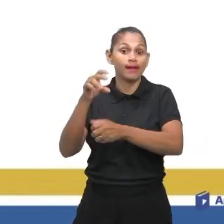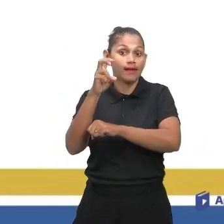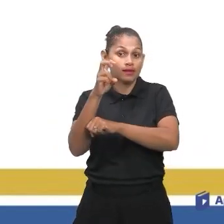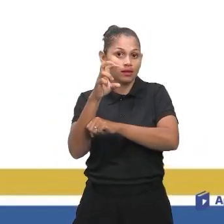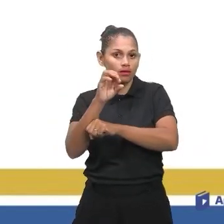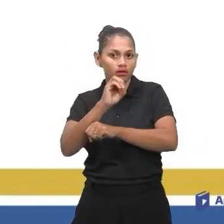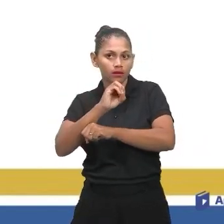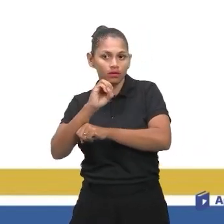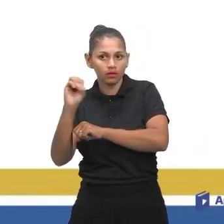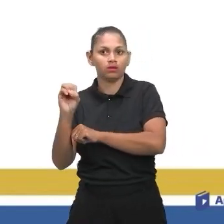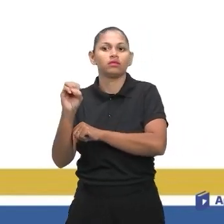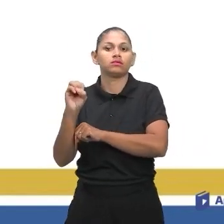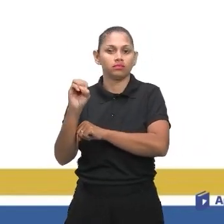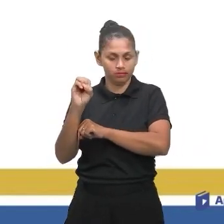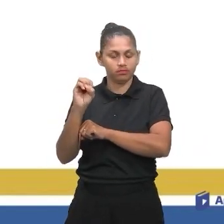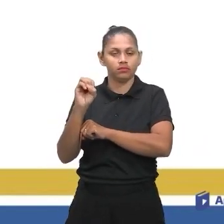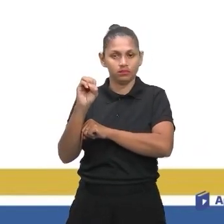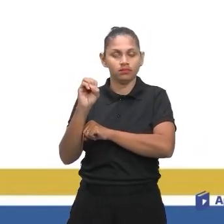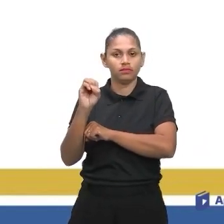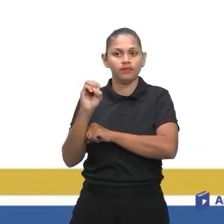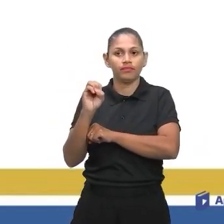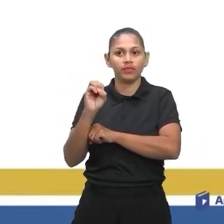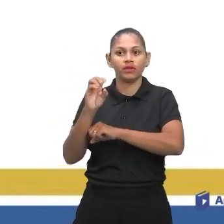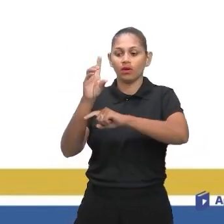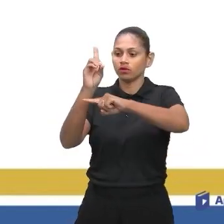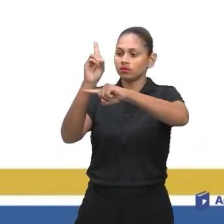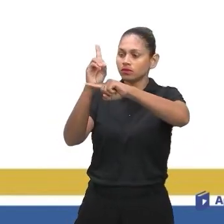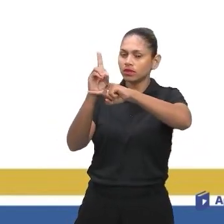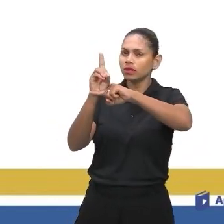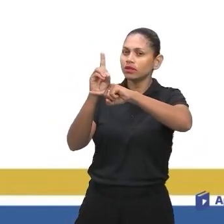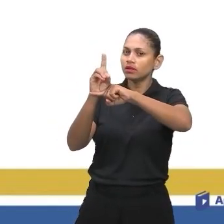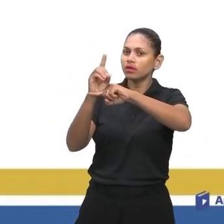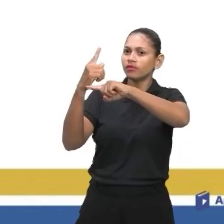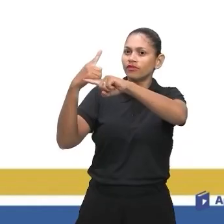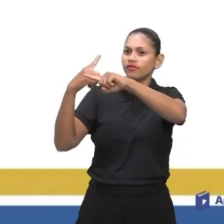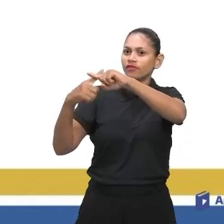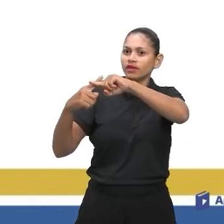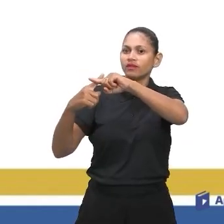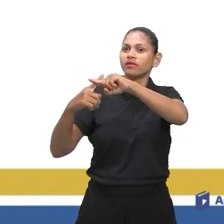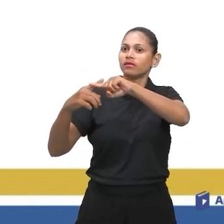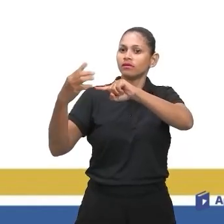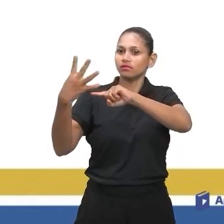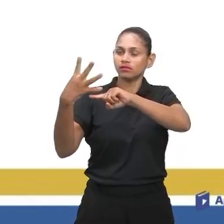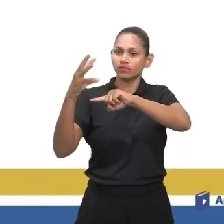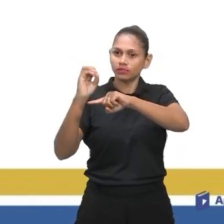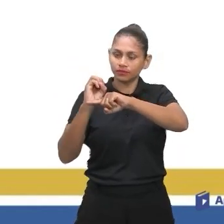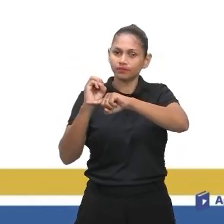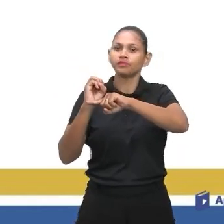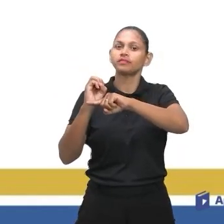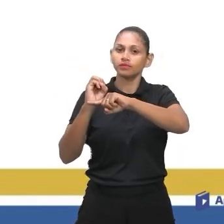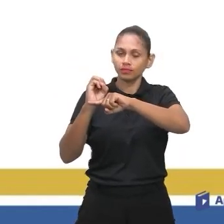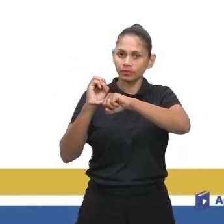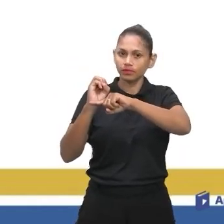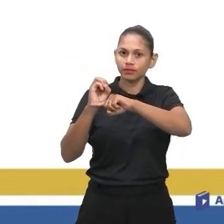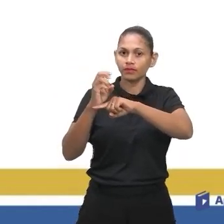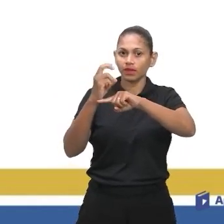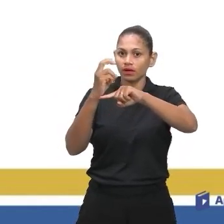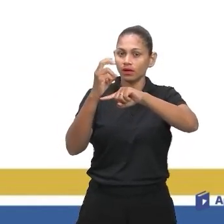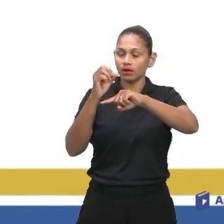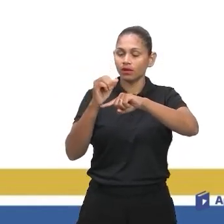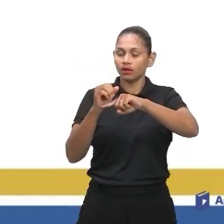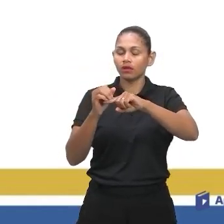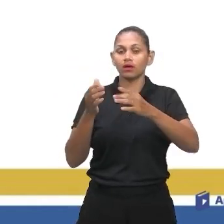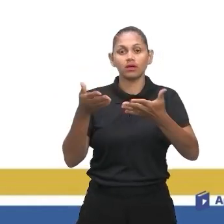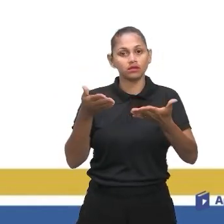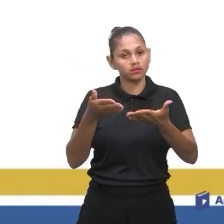multiplicação, eu vou ter o quê? D vezes 40 e 1 vezes 500. Dessa forma, vou ter o quê? 500 dividido para 40,